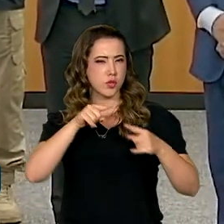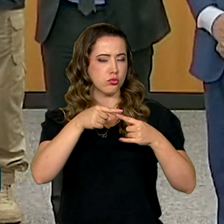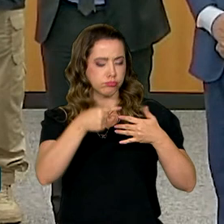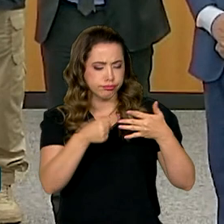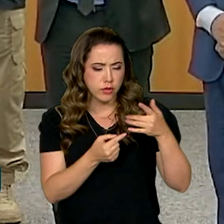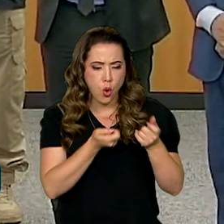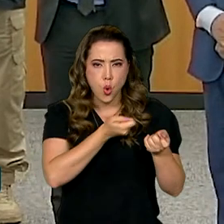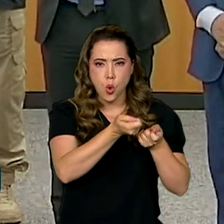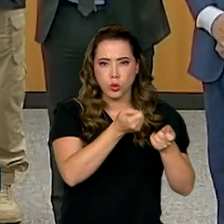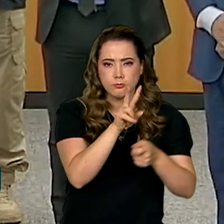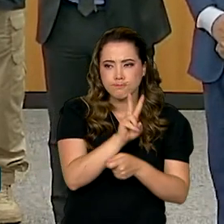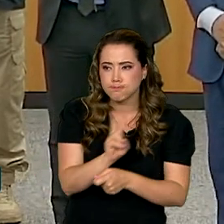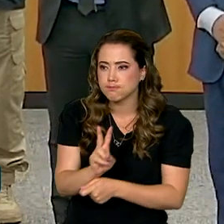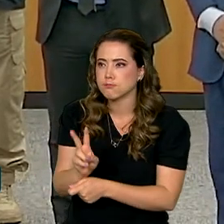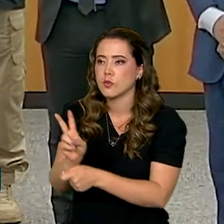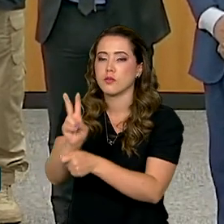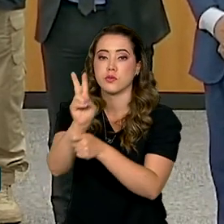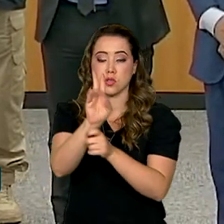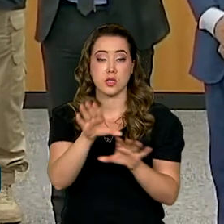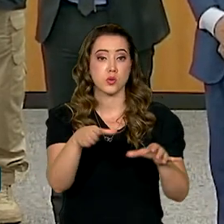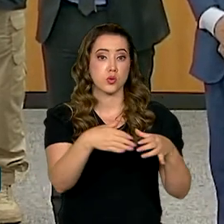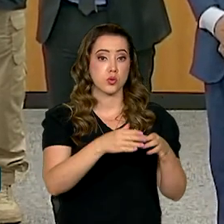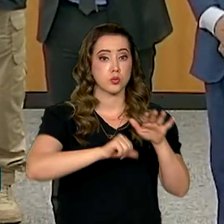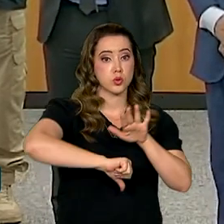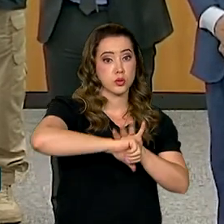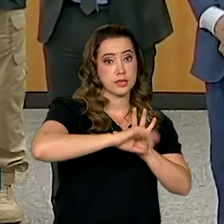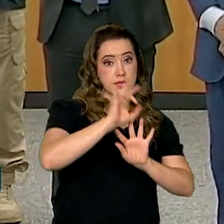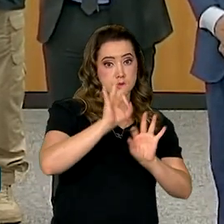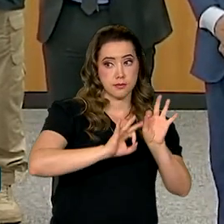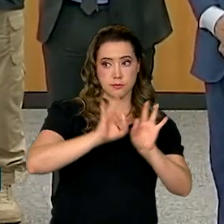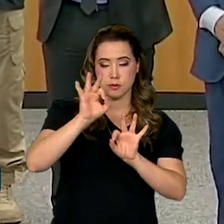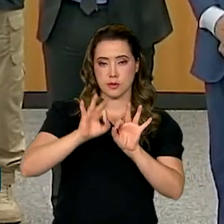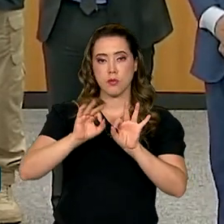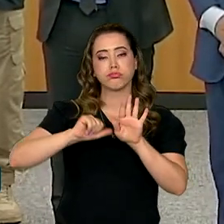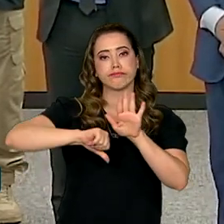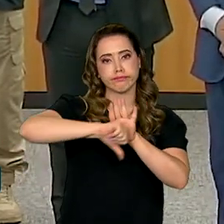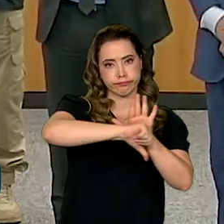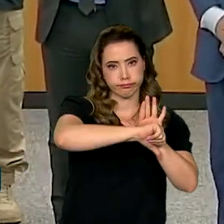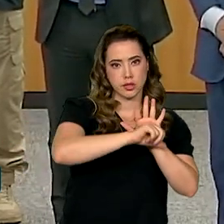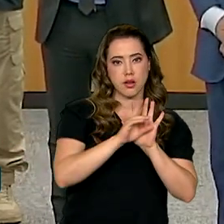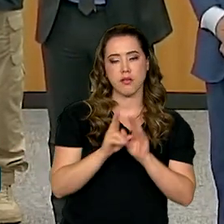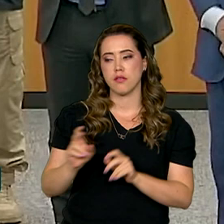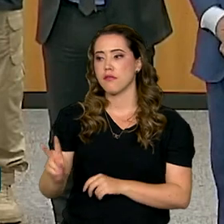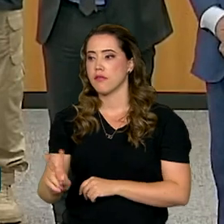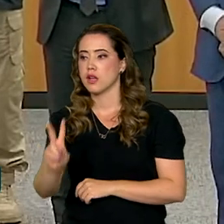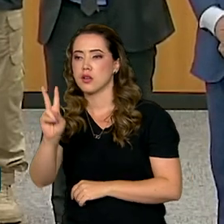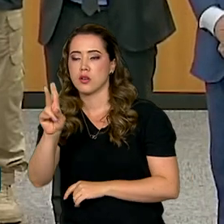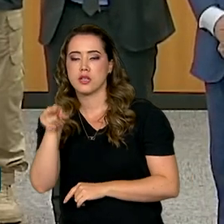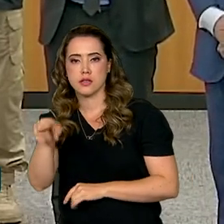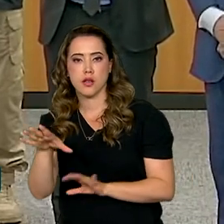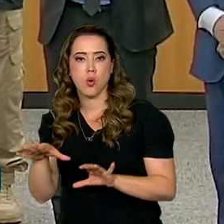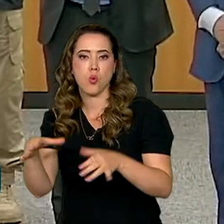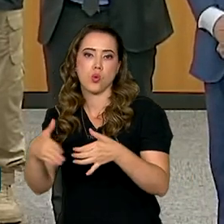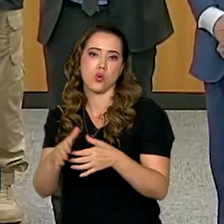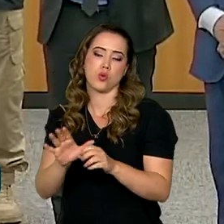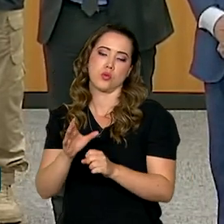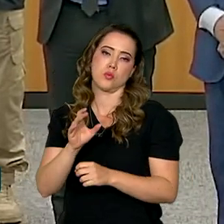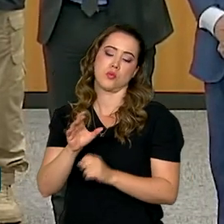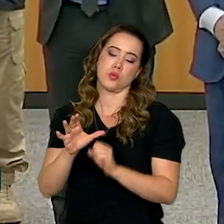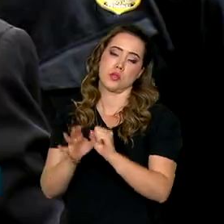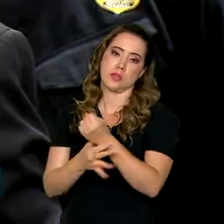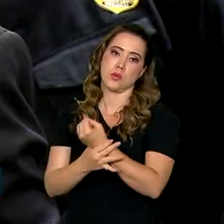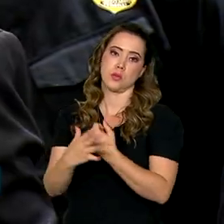o monitoramento dessas organizações criminosas, valorizar os recursos humanos das instituições de segurança